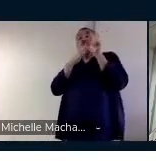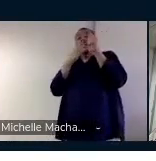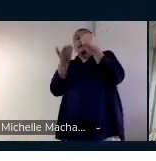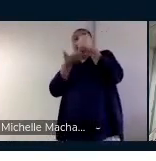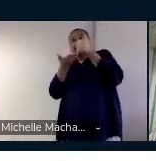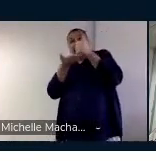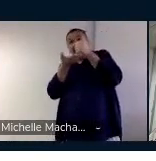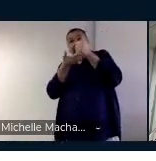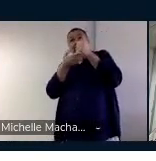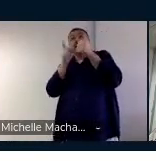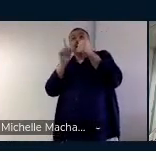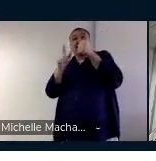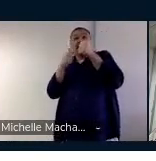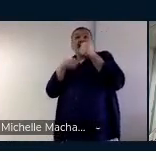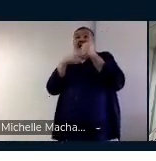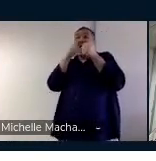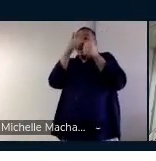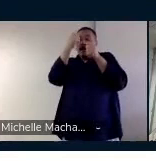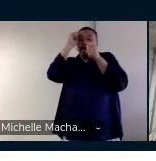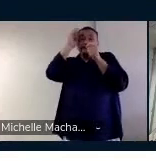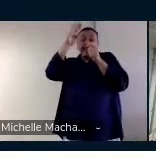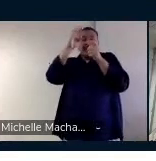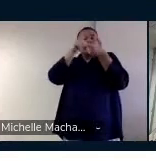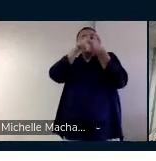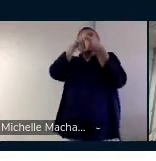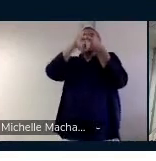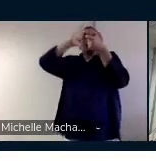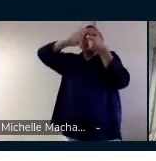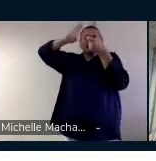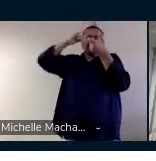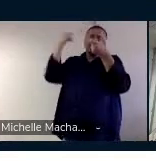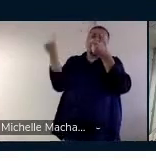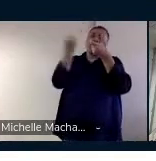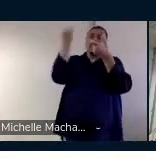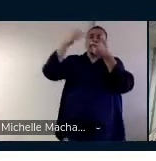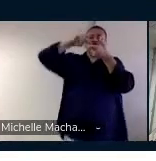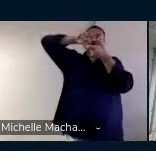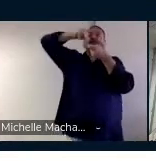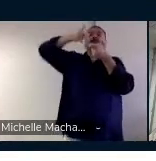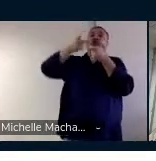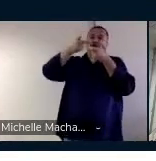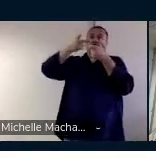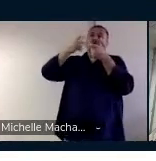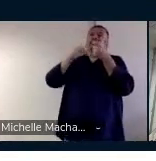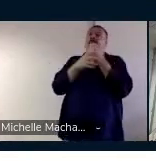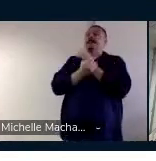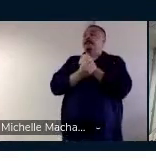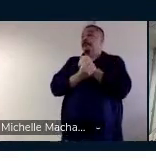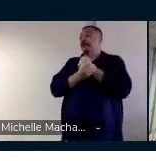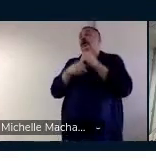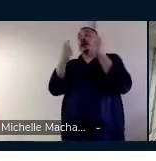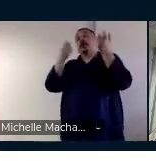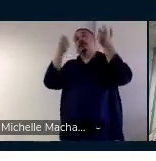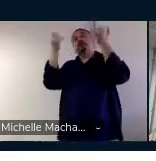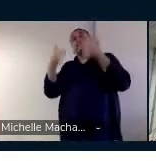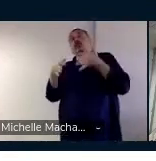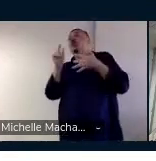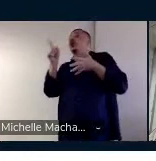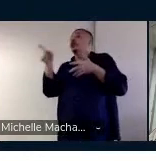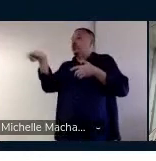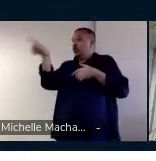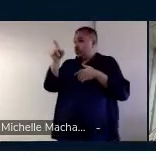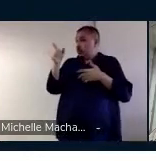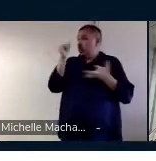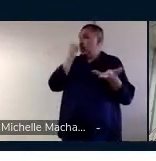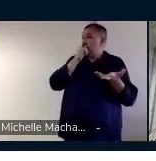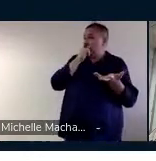conhecemos a base. Que é a peça mais importante. Pois tem um significado principal. Aí, ele falou o que eles fizeram na